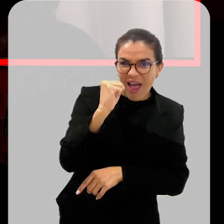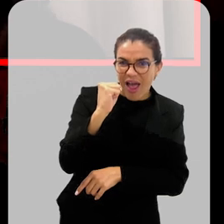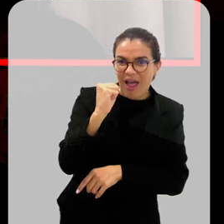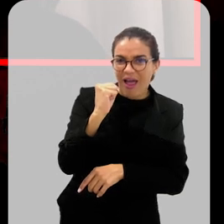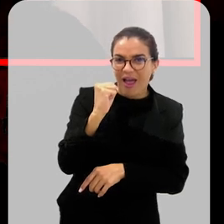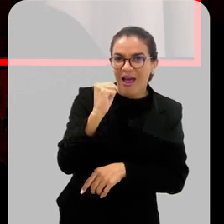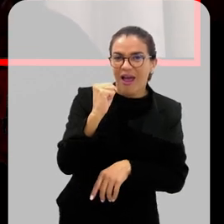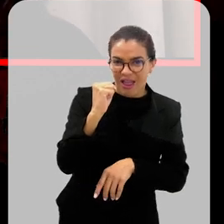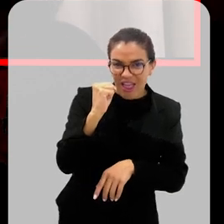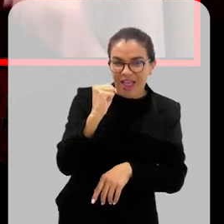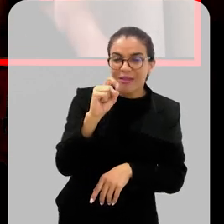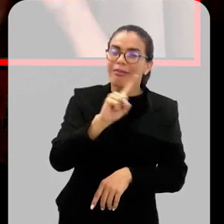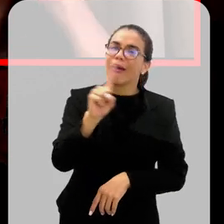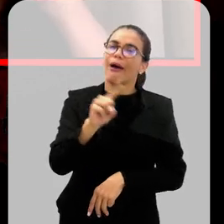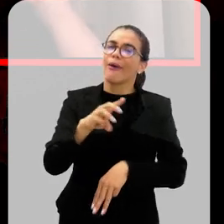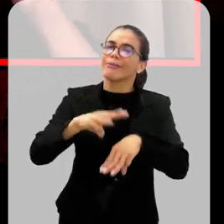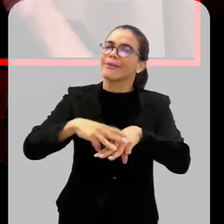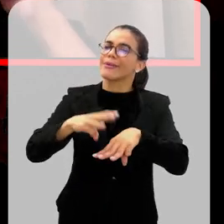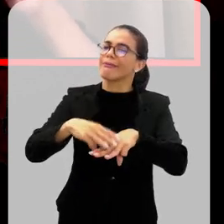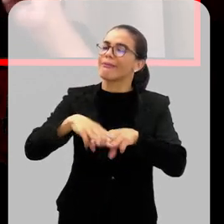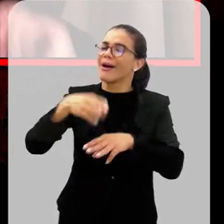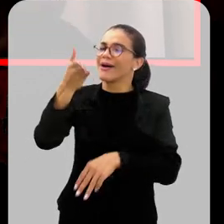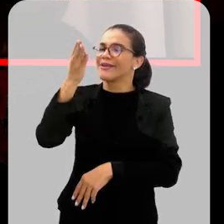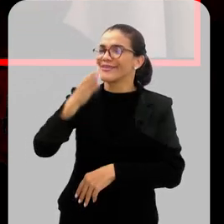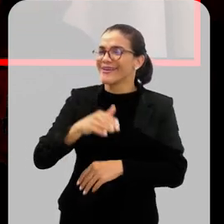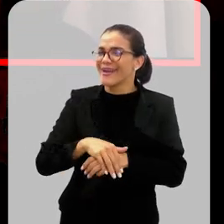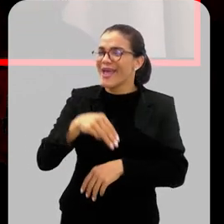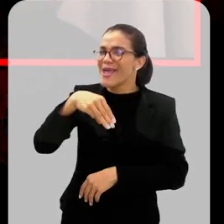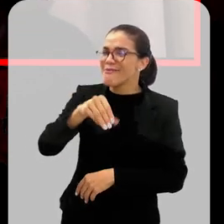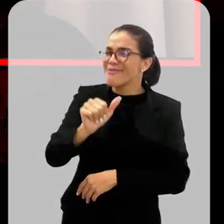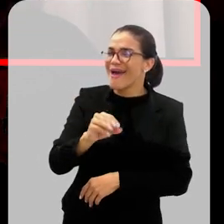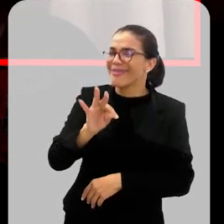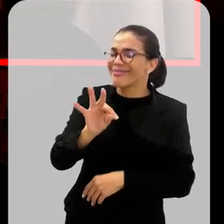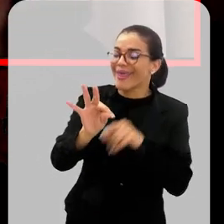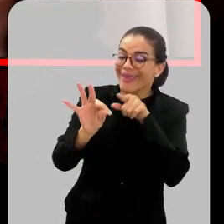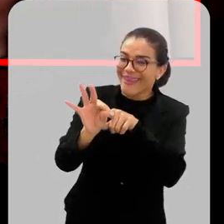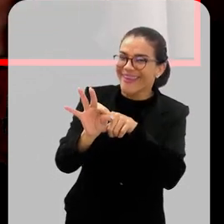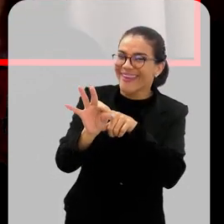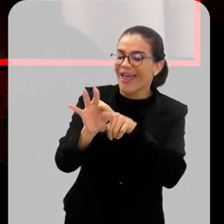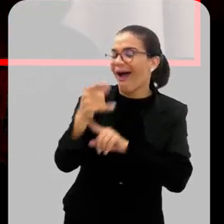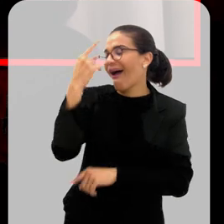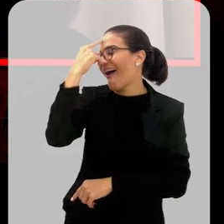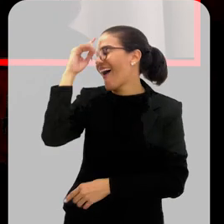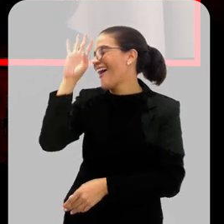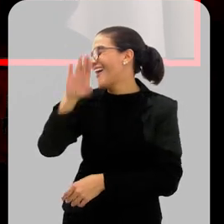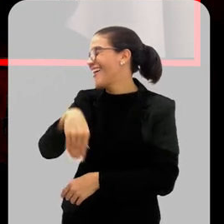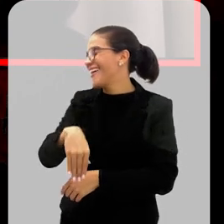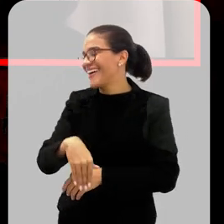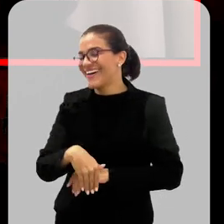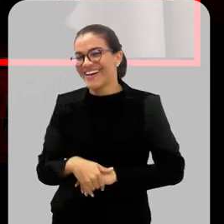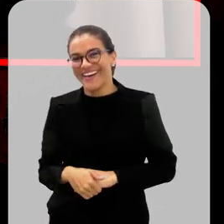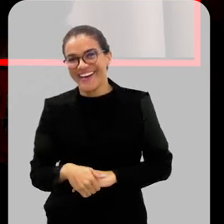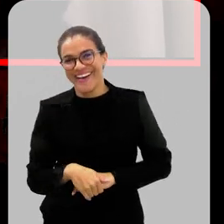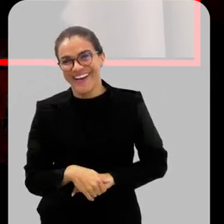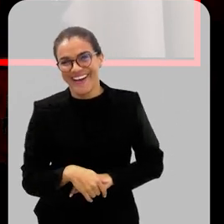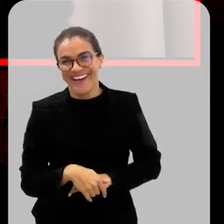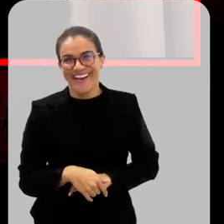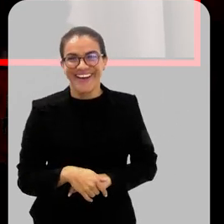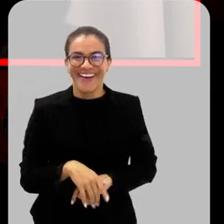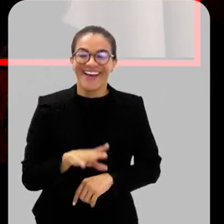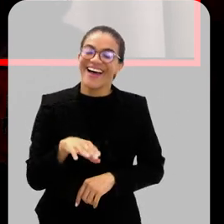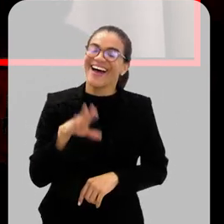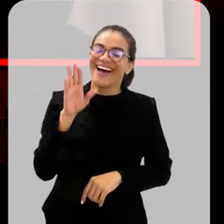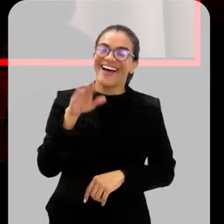a pessoa que tem que matar um cito? É é de matemática. O mate é M-A-T. Ah, é contemudo. É,